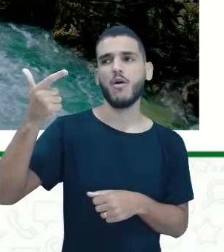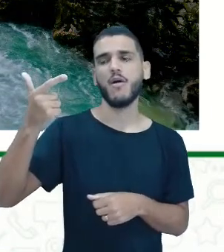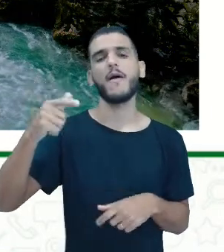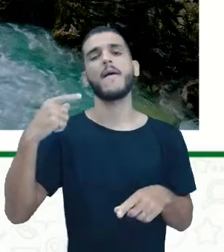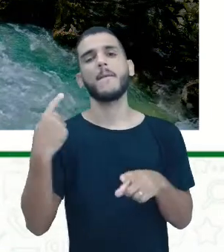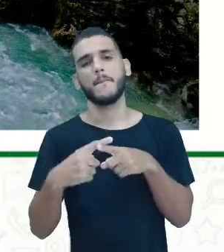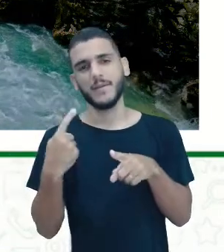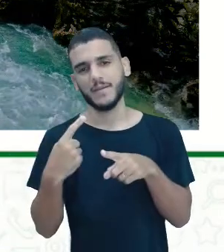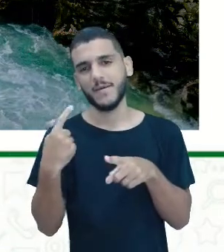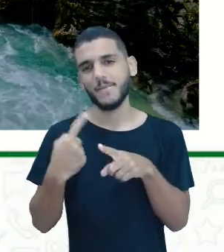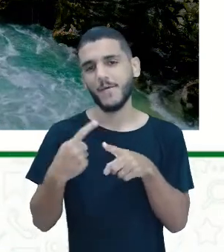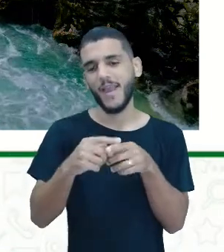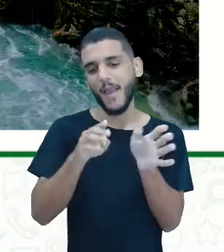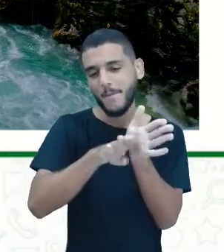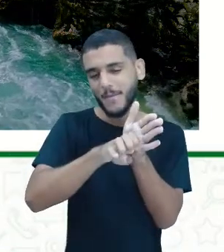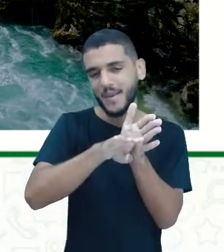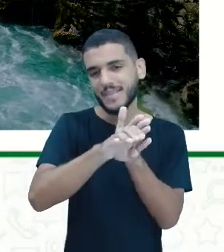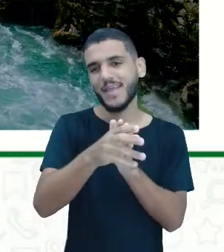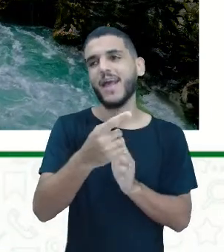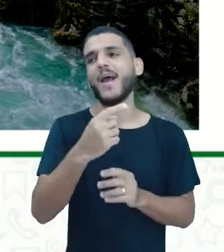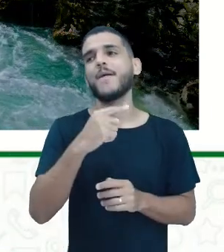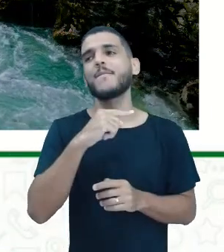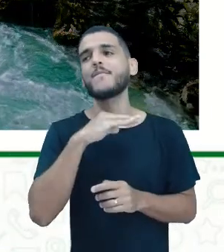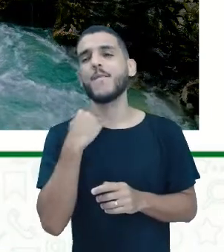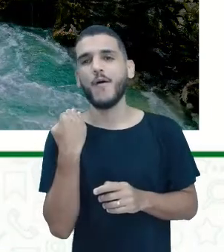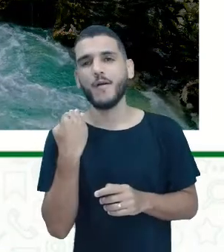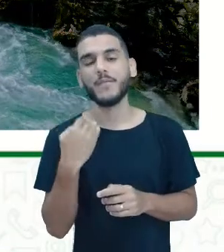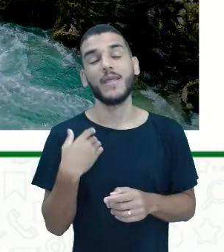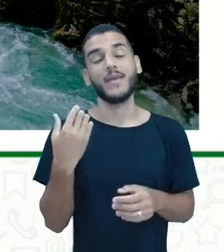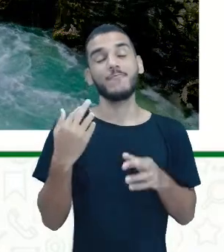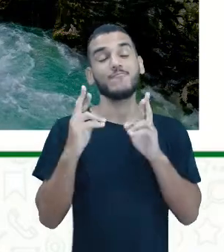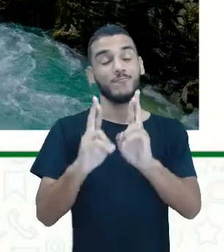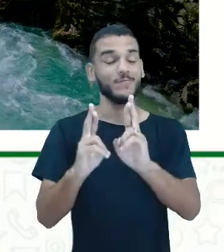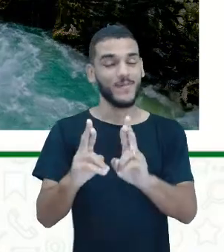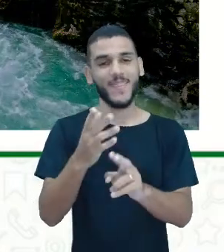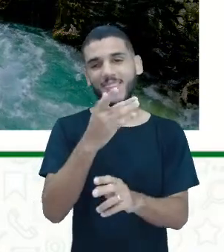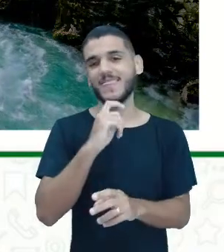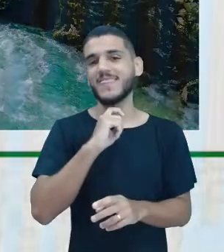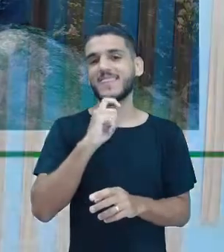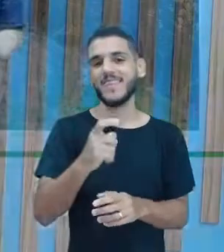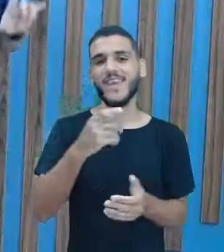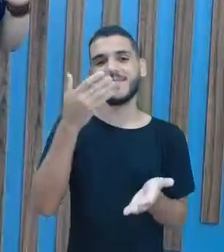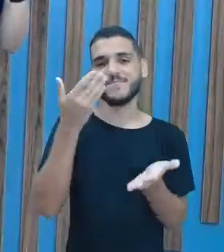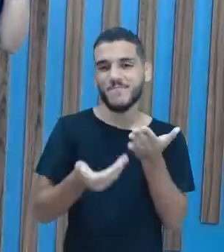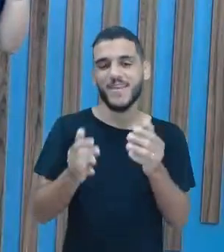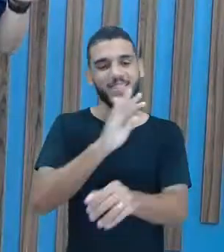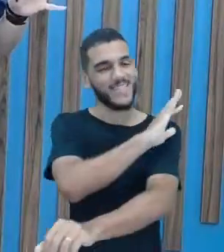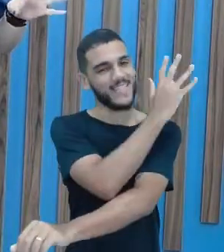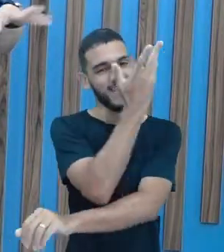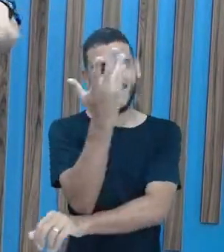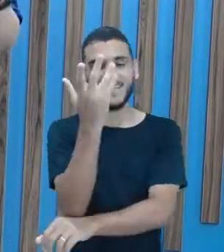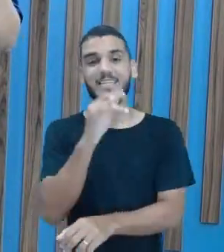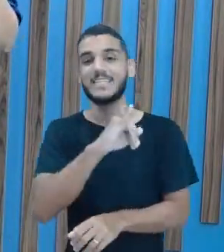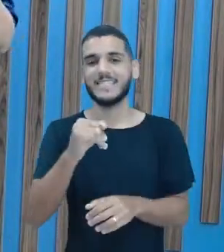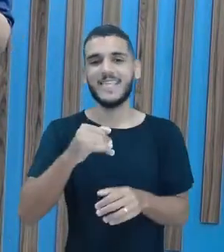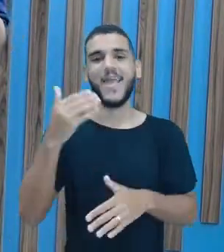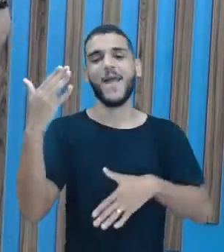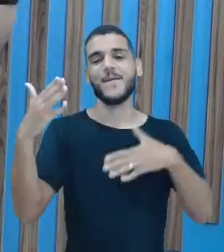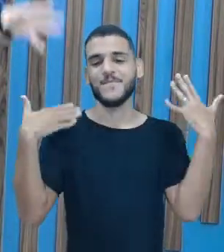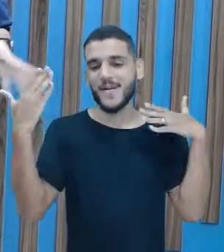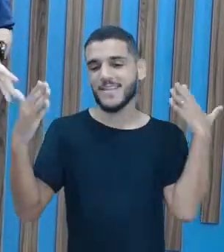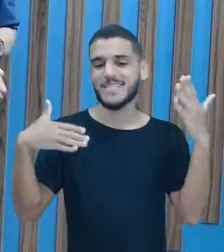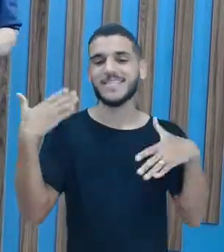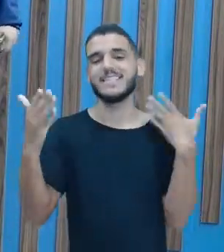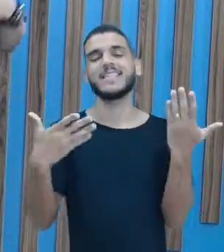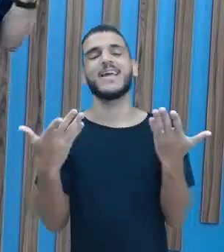micro-organismos. Veja só. Eu espero que ninguém se perca no mato aqui, viu? Cuidado se vocês forem passear, né? Fazer uma